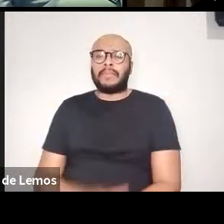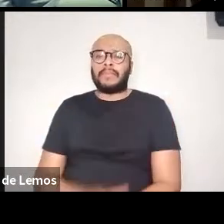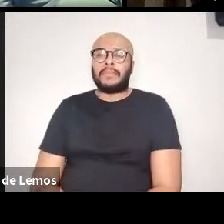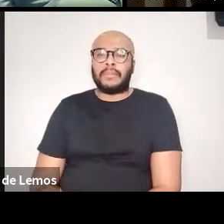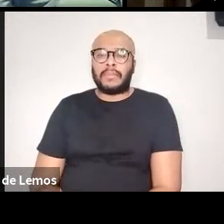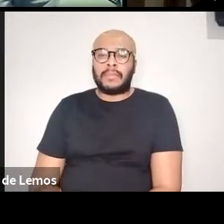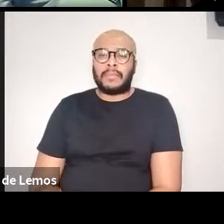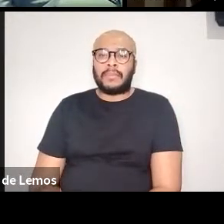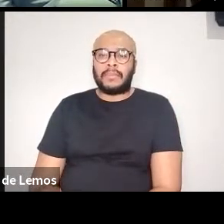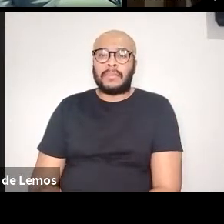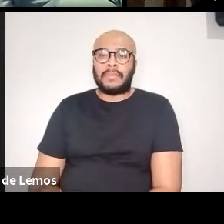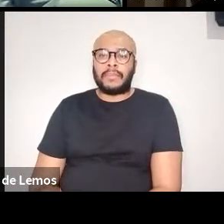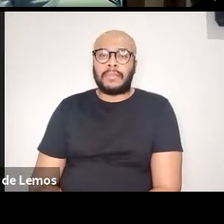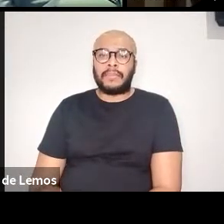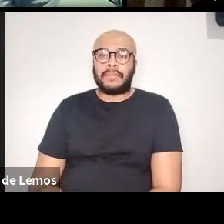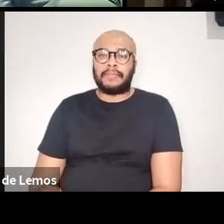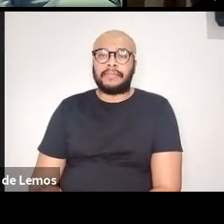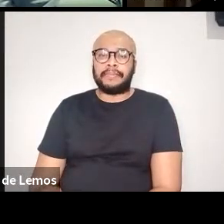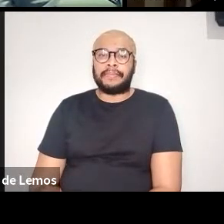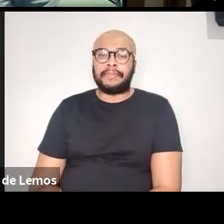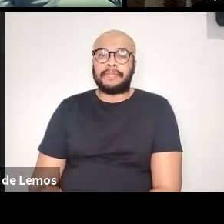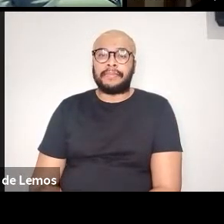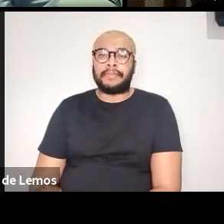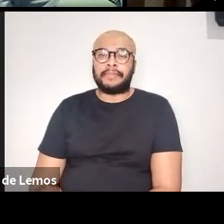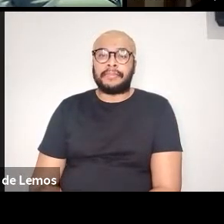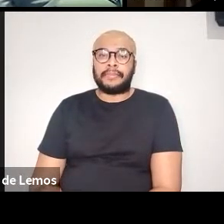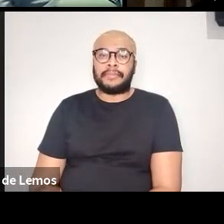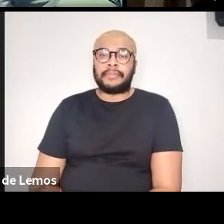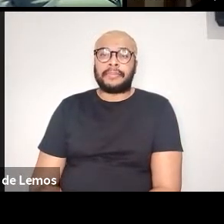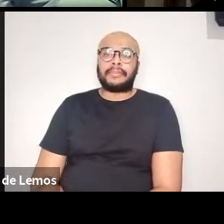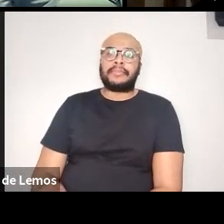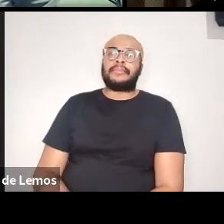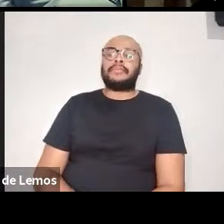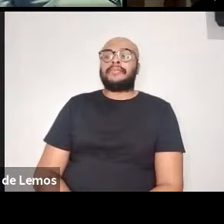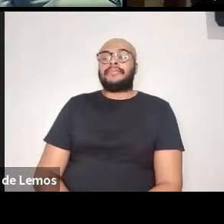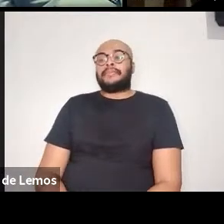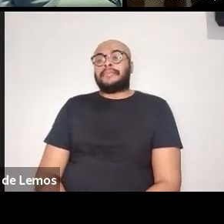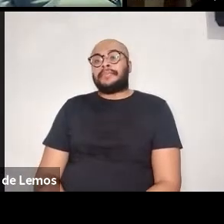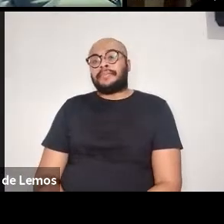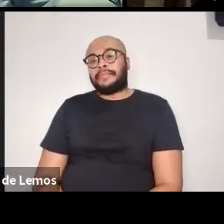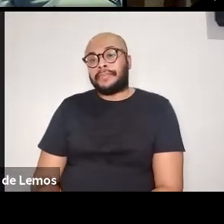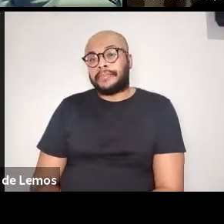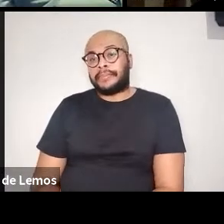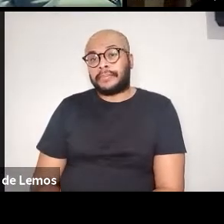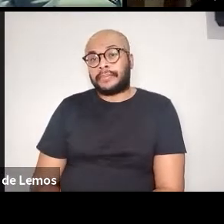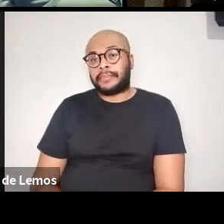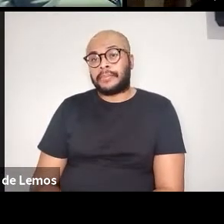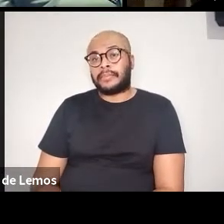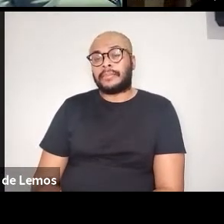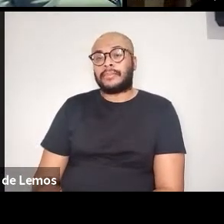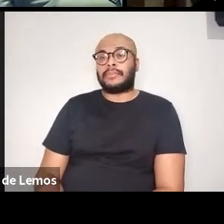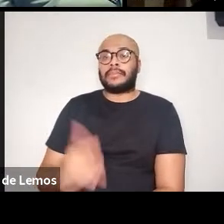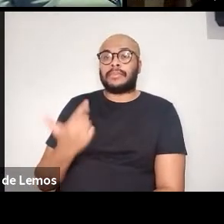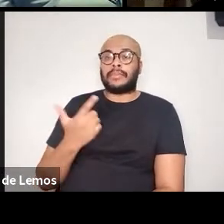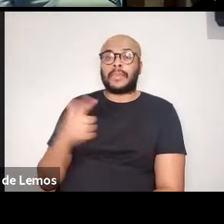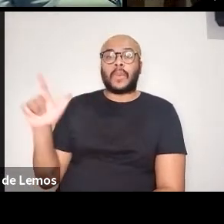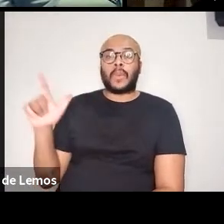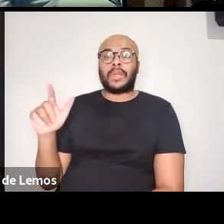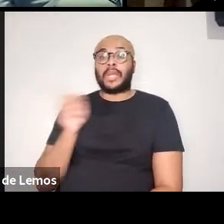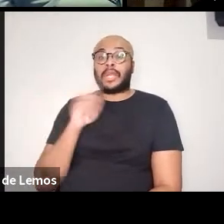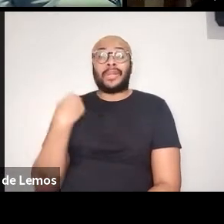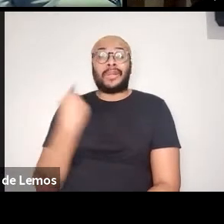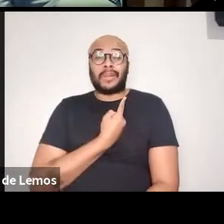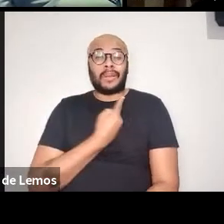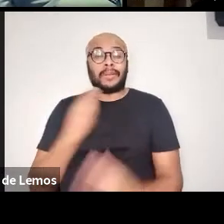quanto mais versões têm, mais leituras vão ter. A outra que nós estamos muito,